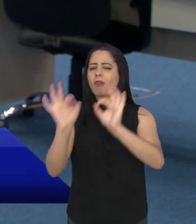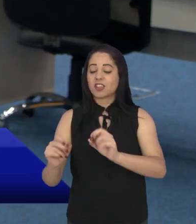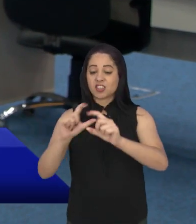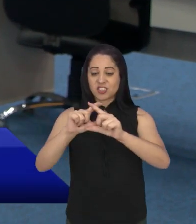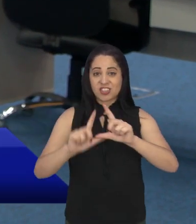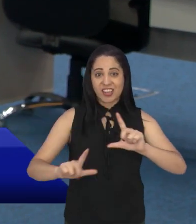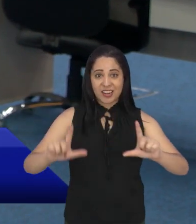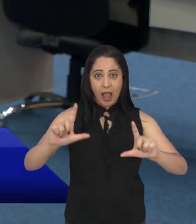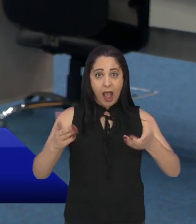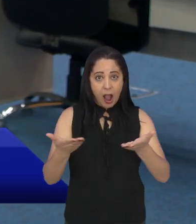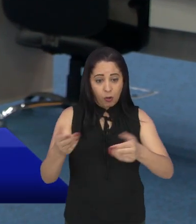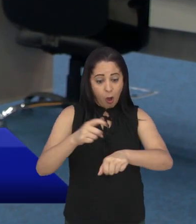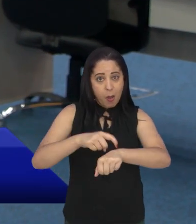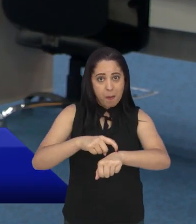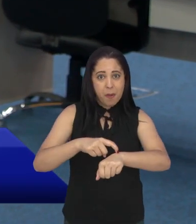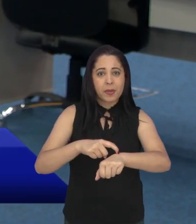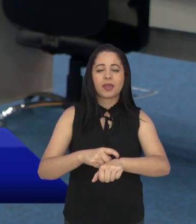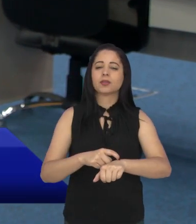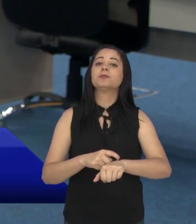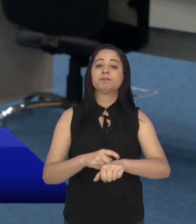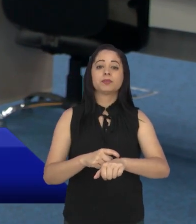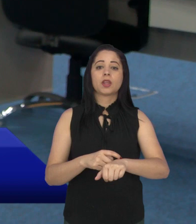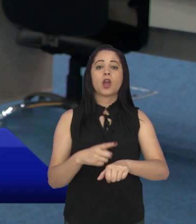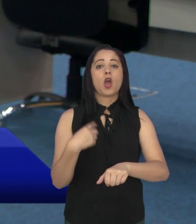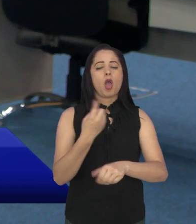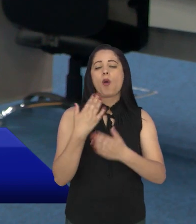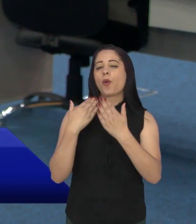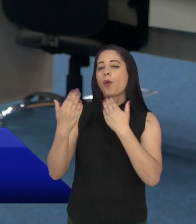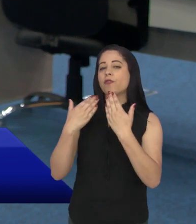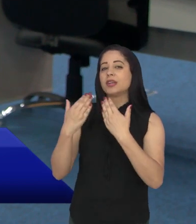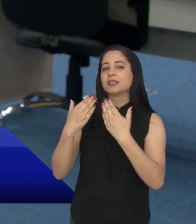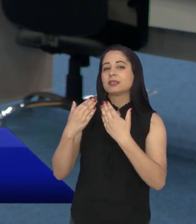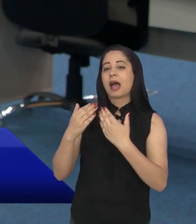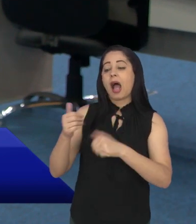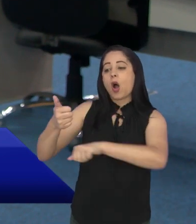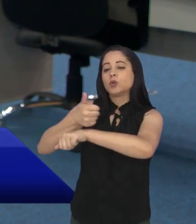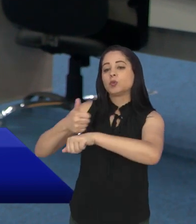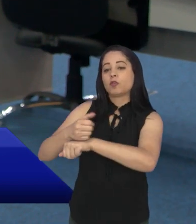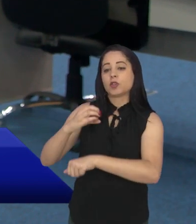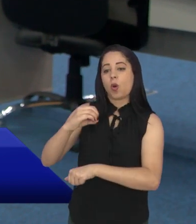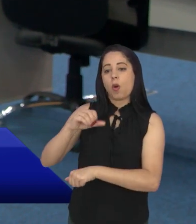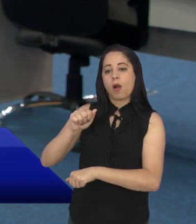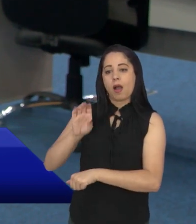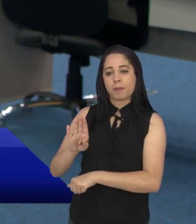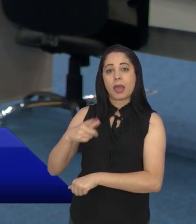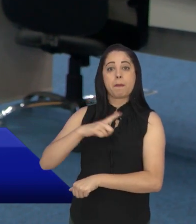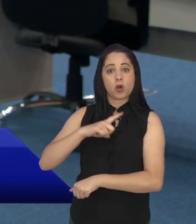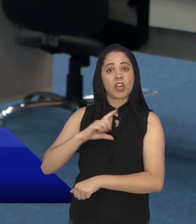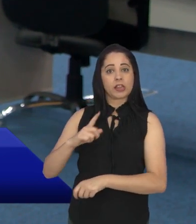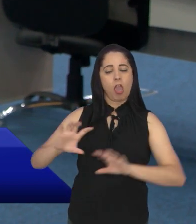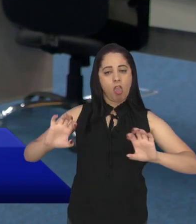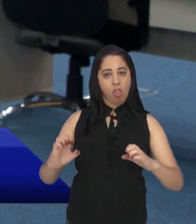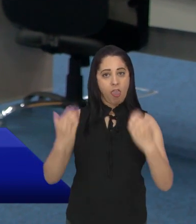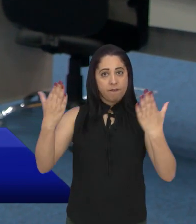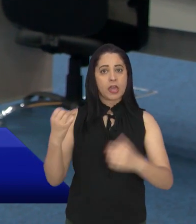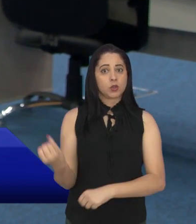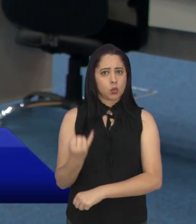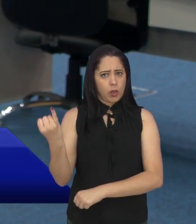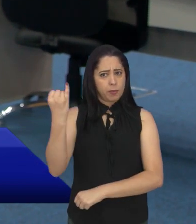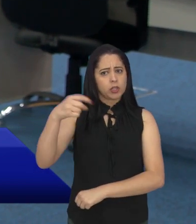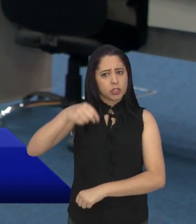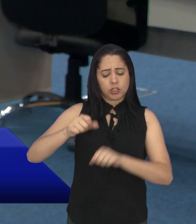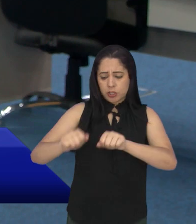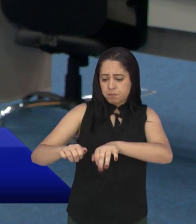TV Câmara São José dos Campos neste momento. E agora a gente vai conversar com o pessoal da OAB sobre um evento bem importante que vai